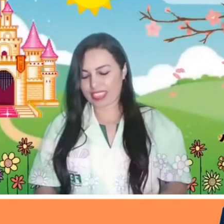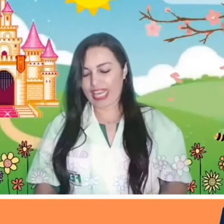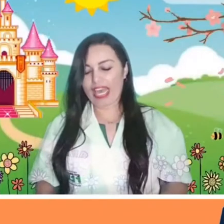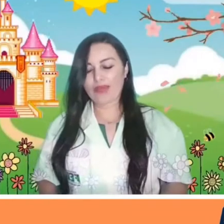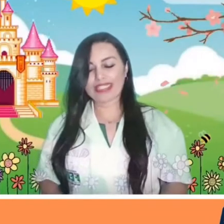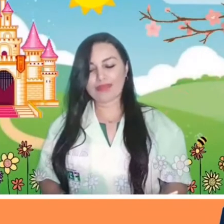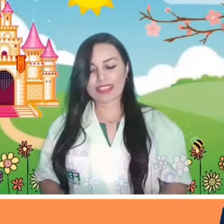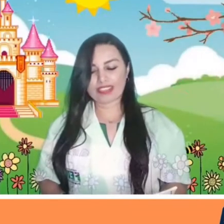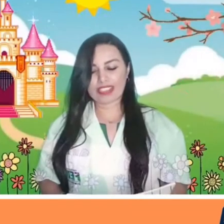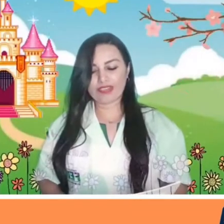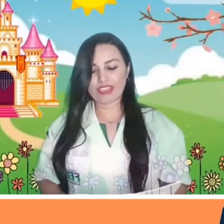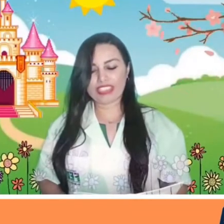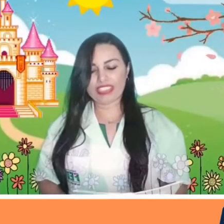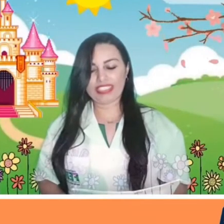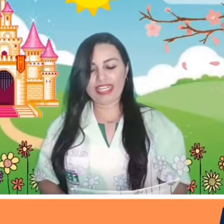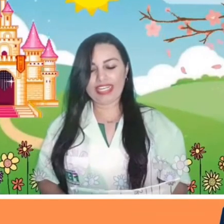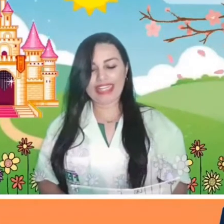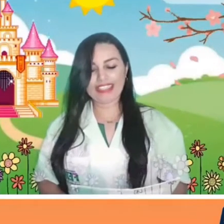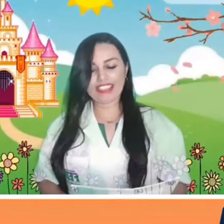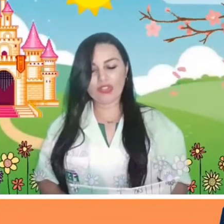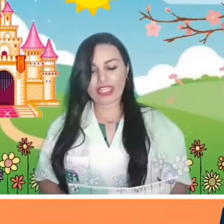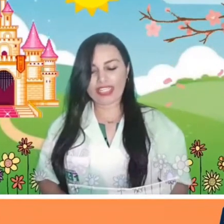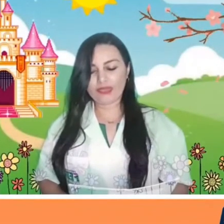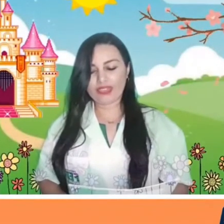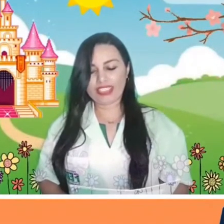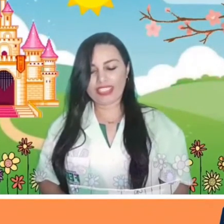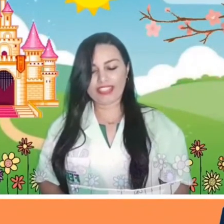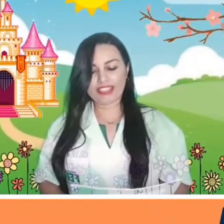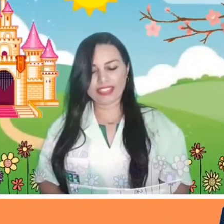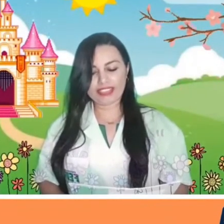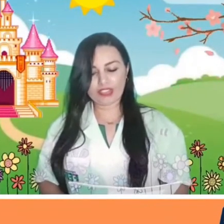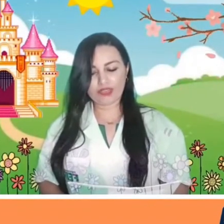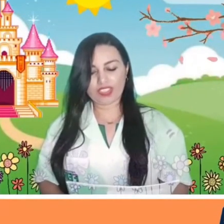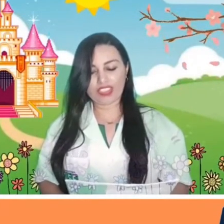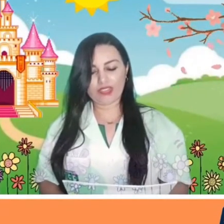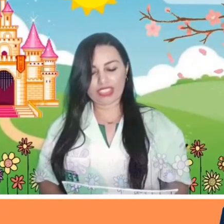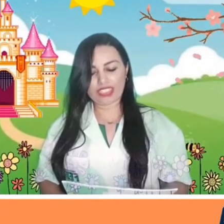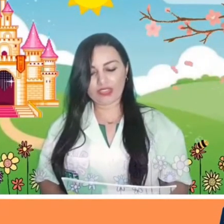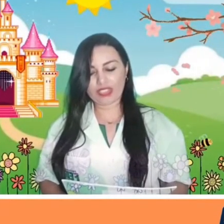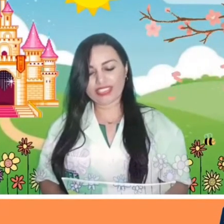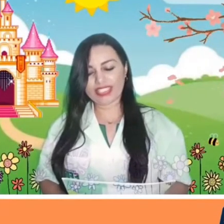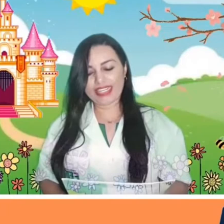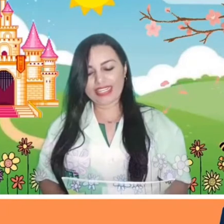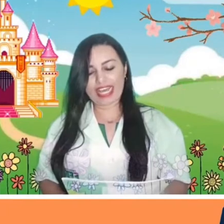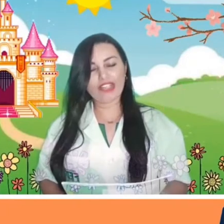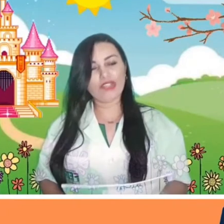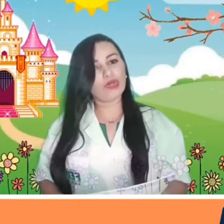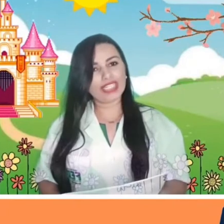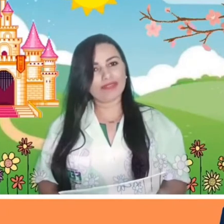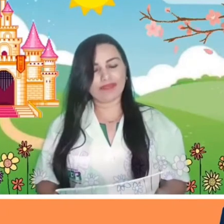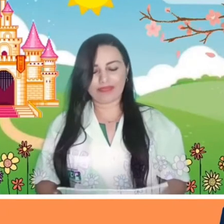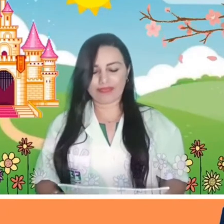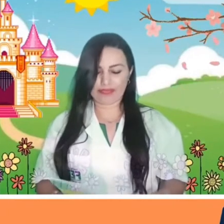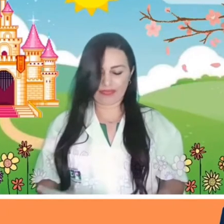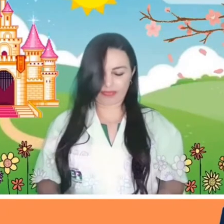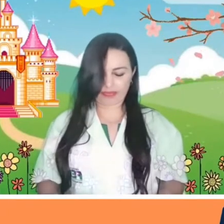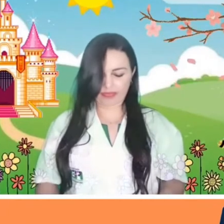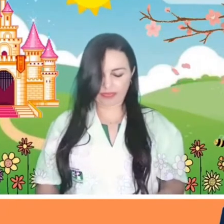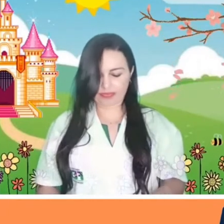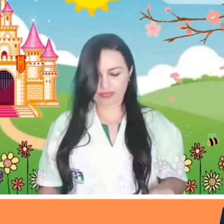A uma adaptação de Nádia Loureiro e Rejane Silva. Ilustrações, Caio Ogam.